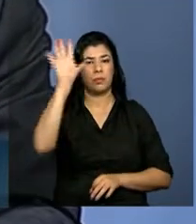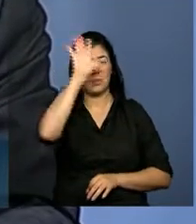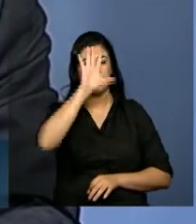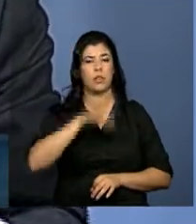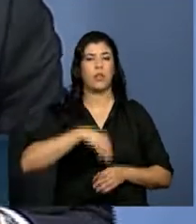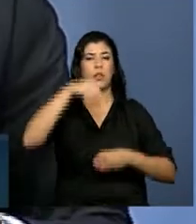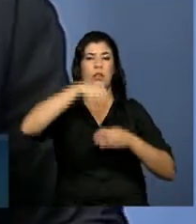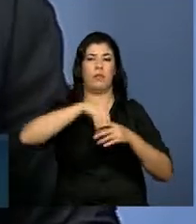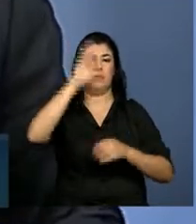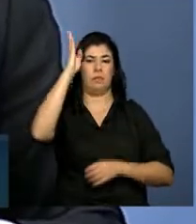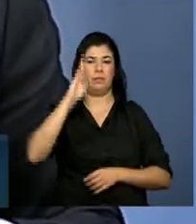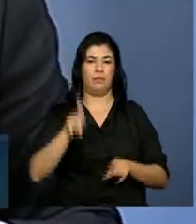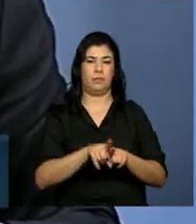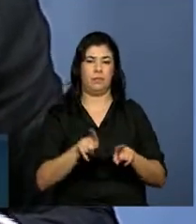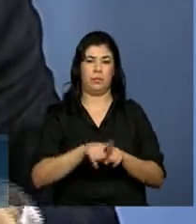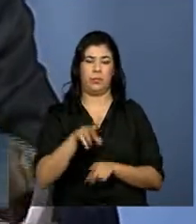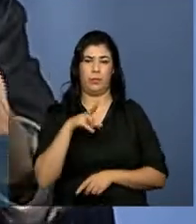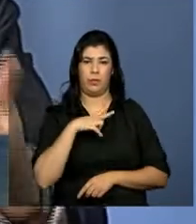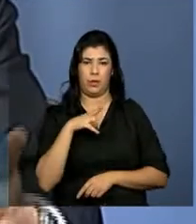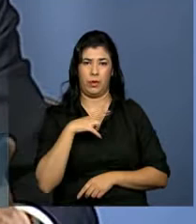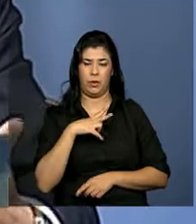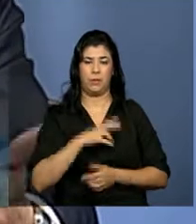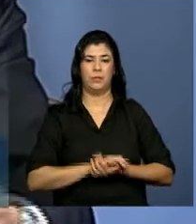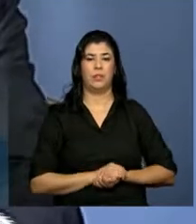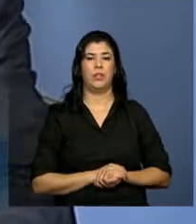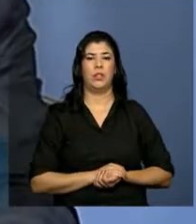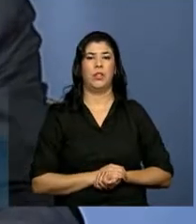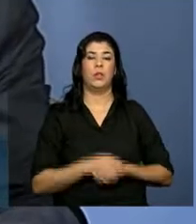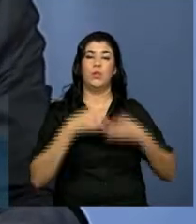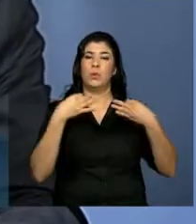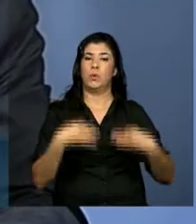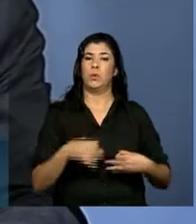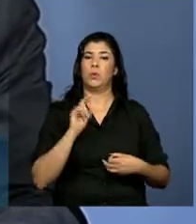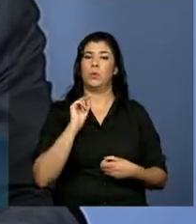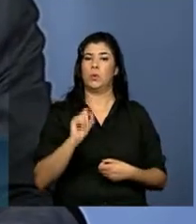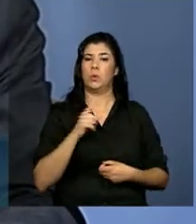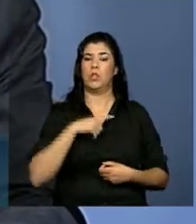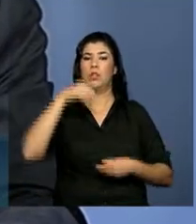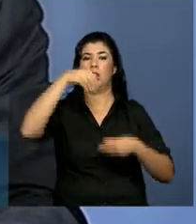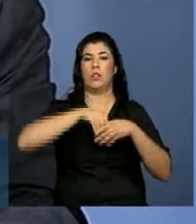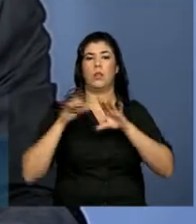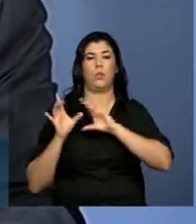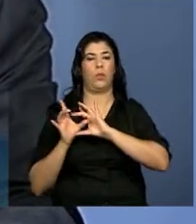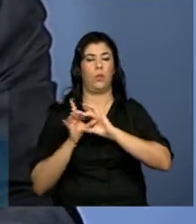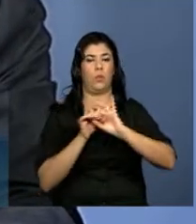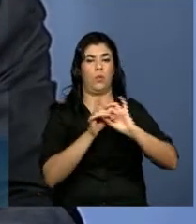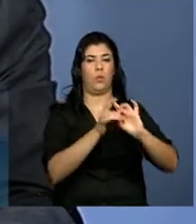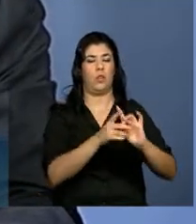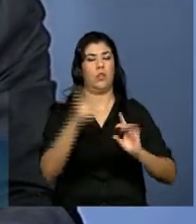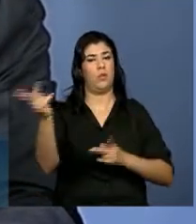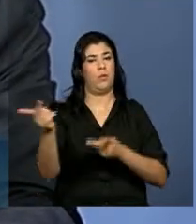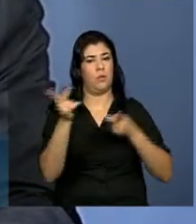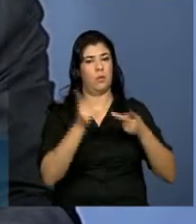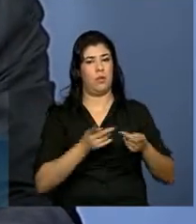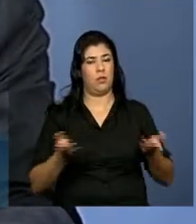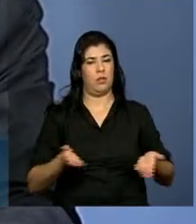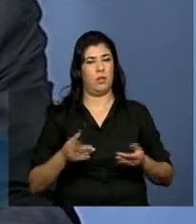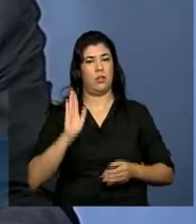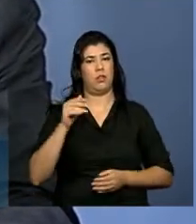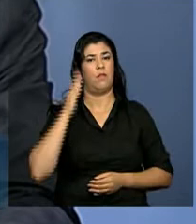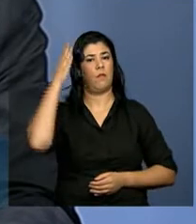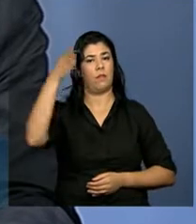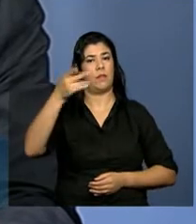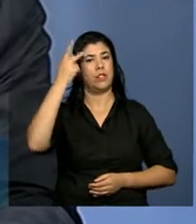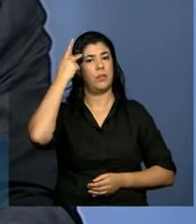em particular. Então, justamente isso, esse é o contexto da minha visita. Já passei por São